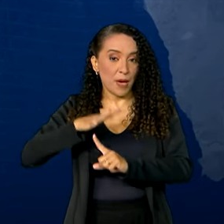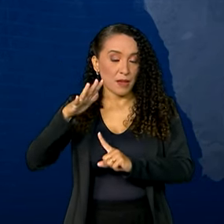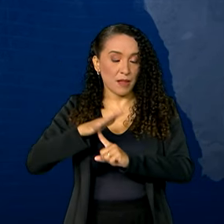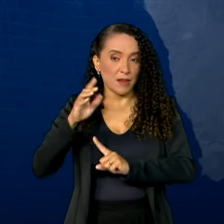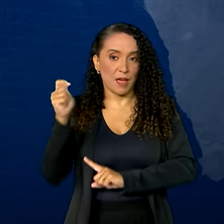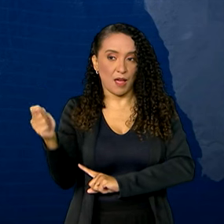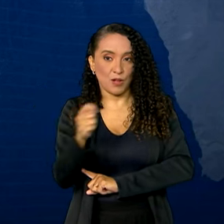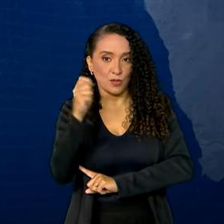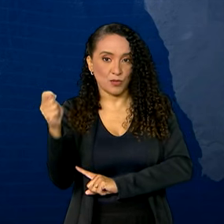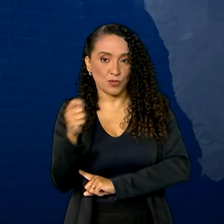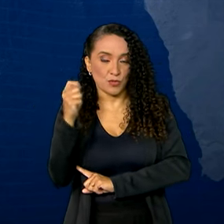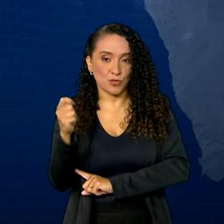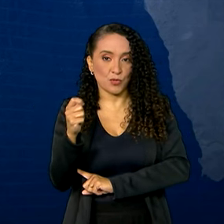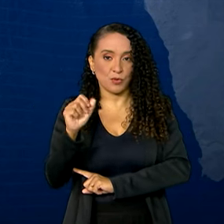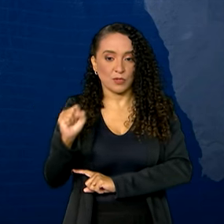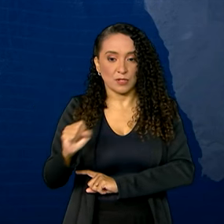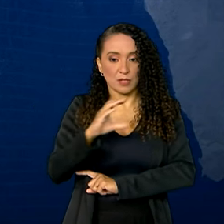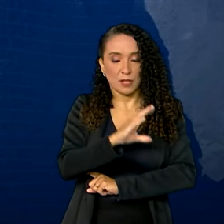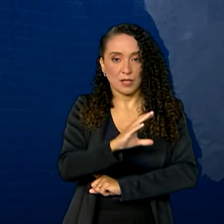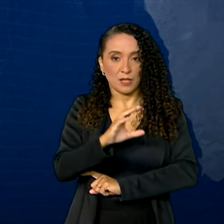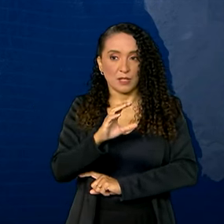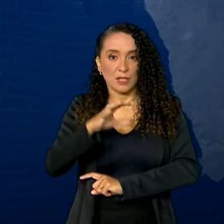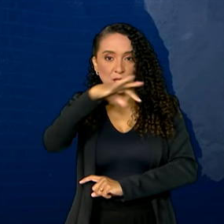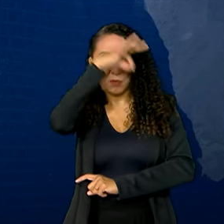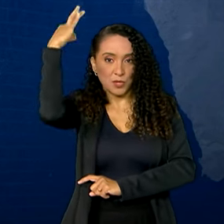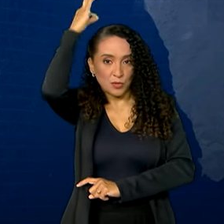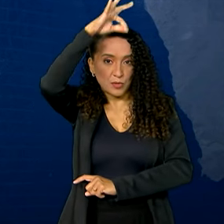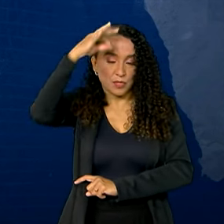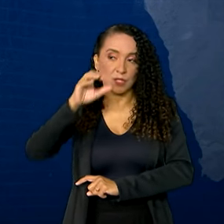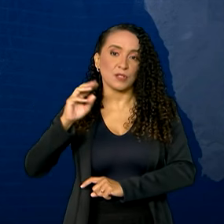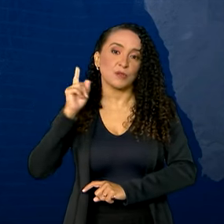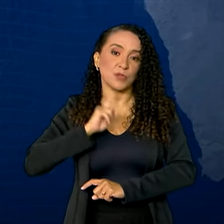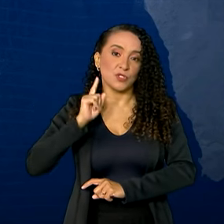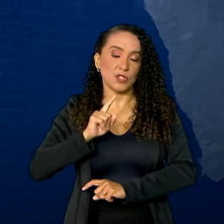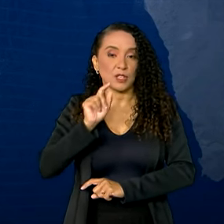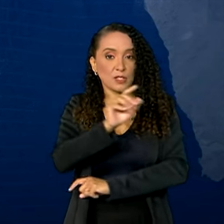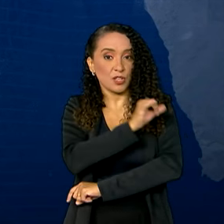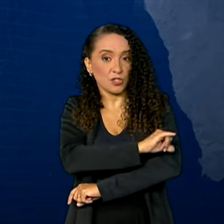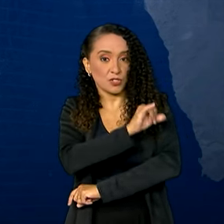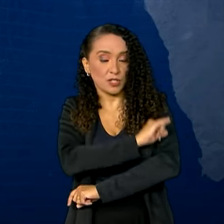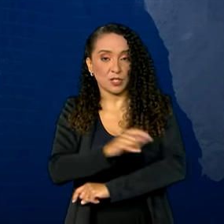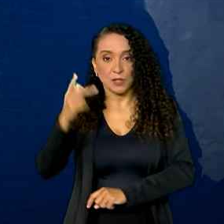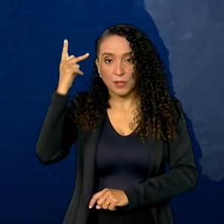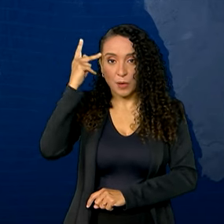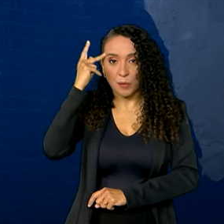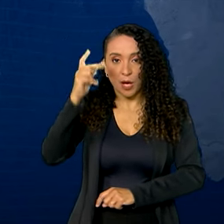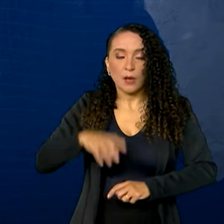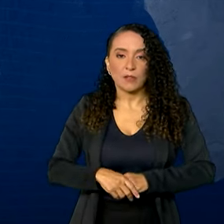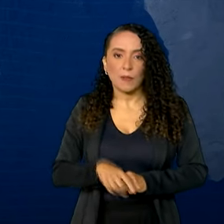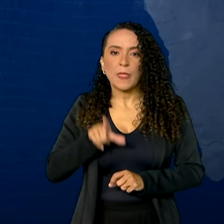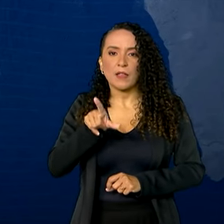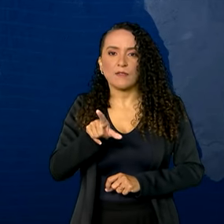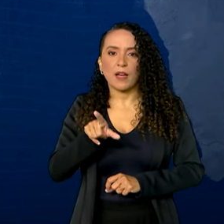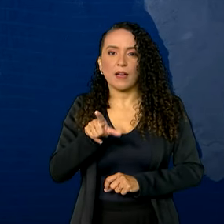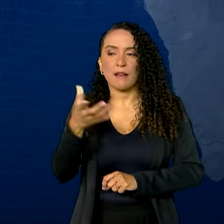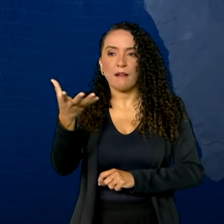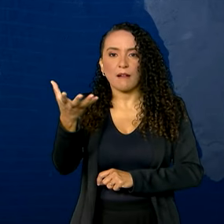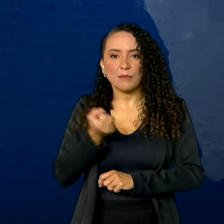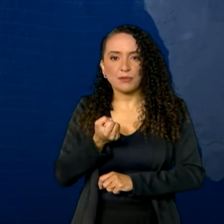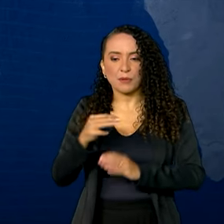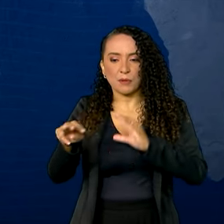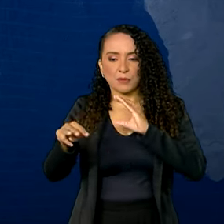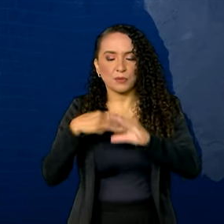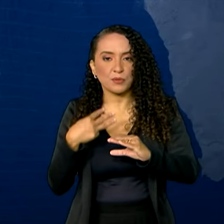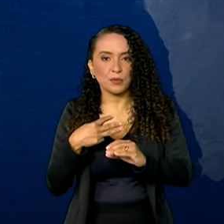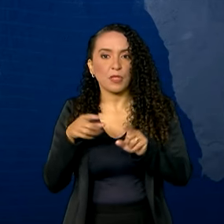Sul, Santa Catarina, Espírito Santo, Minas Gerais, Rio de Janeiro e São Paulo vão receber mensagens e